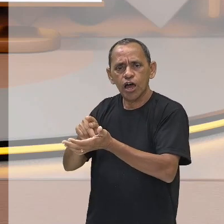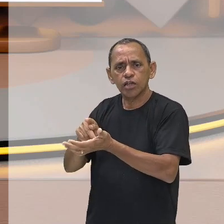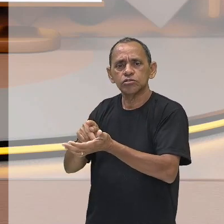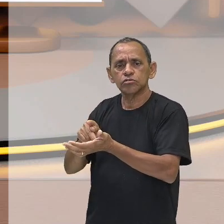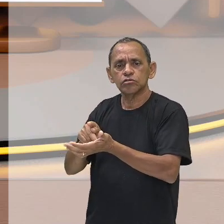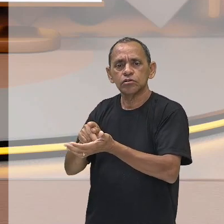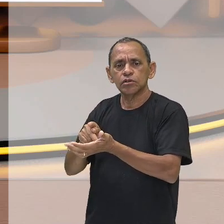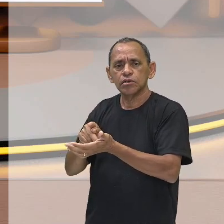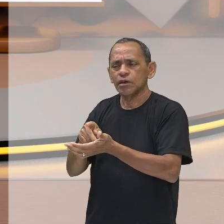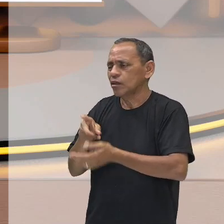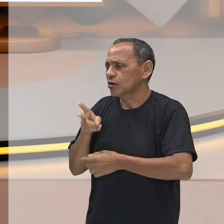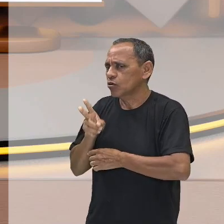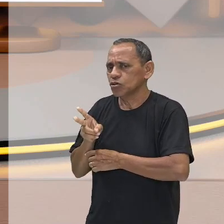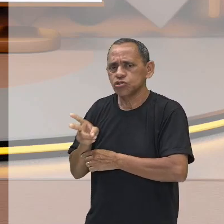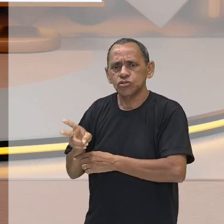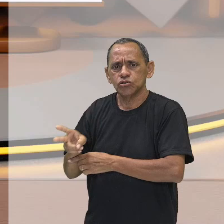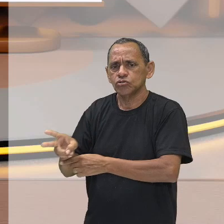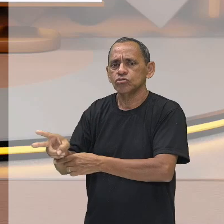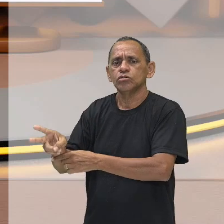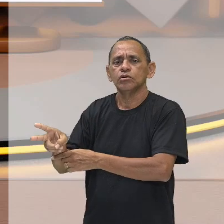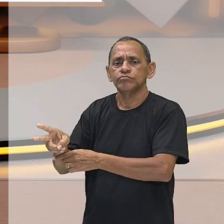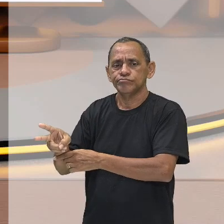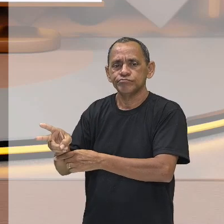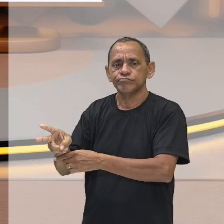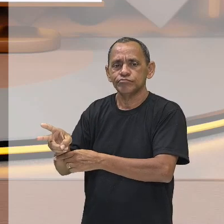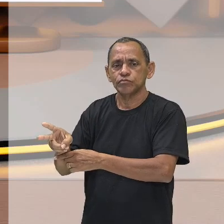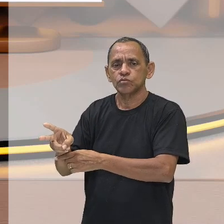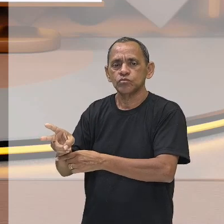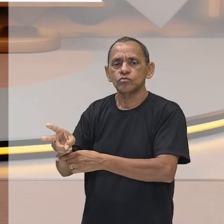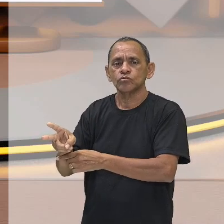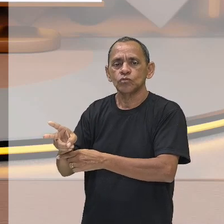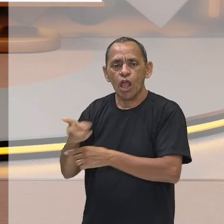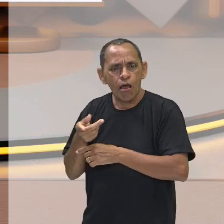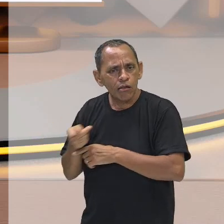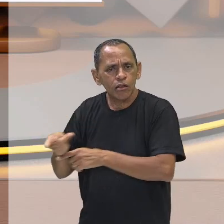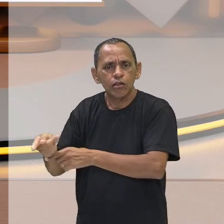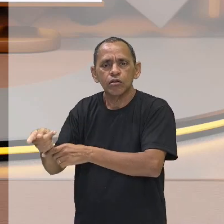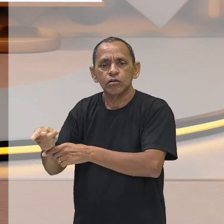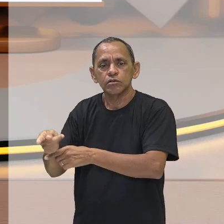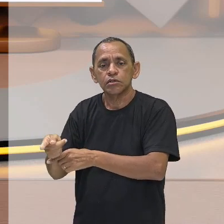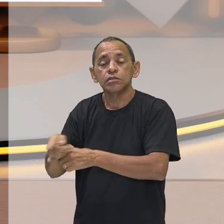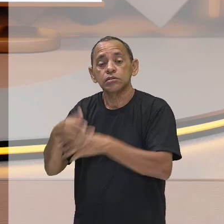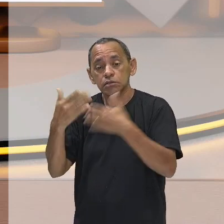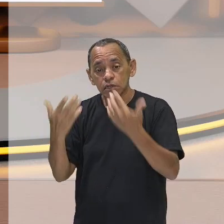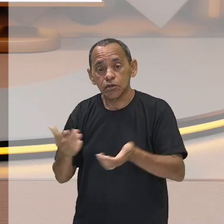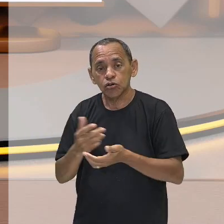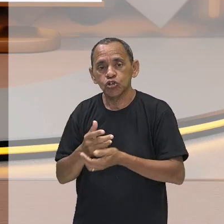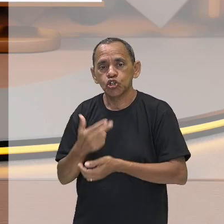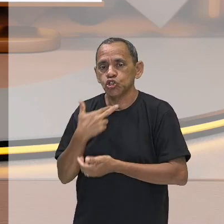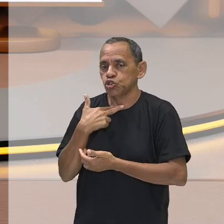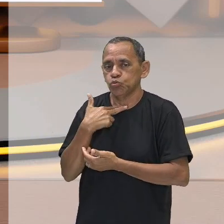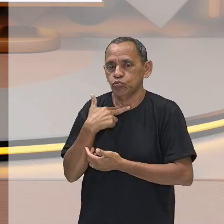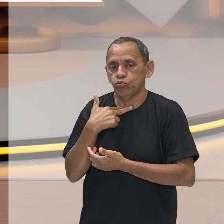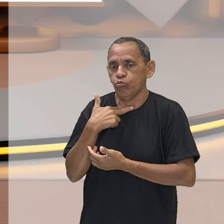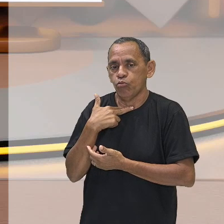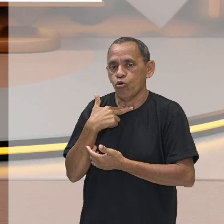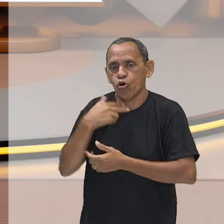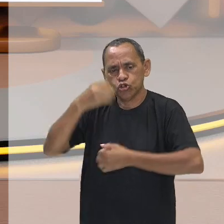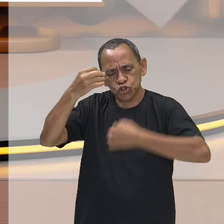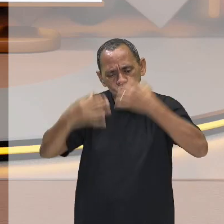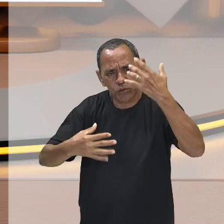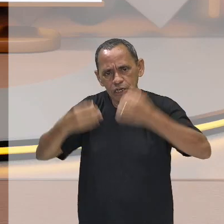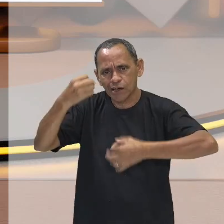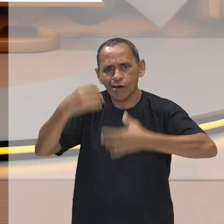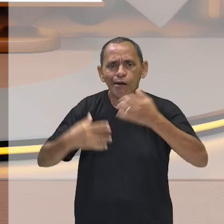infinita, a realidade é infinita. Logo, não podemos, não se pode, não pode ser explicada